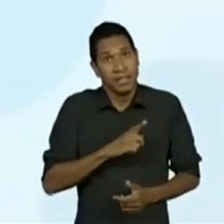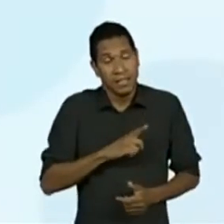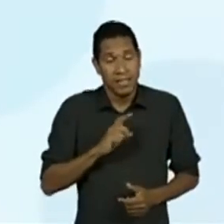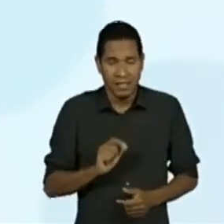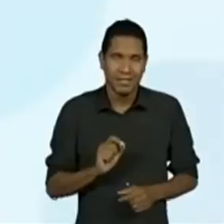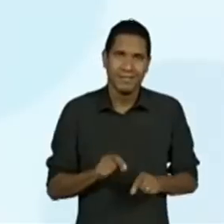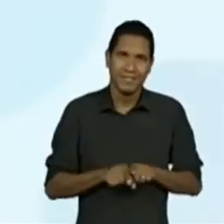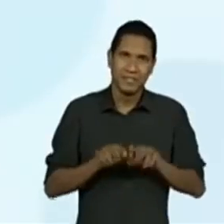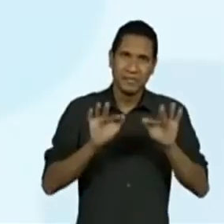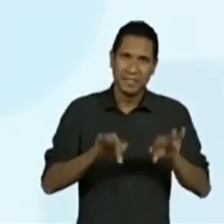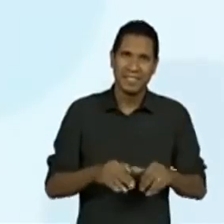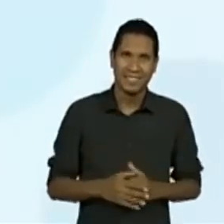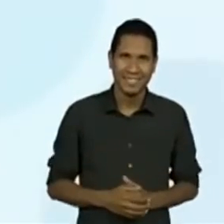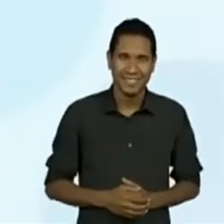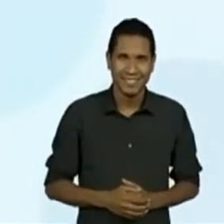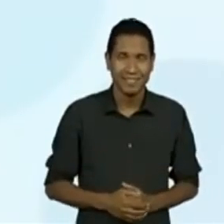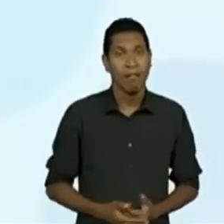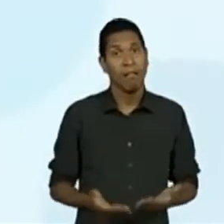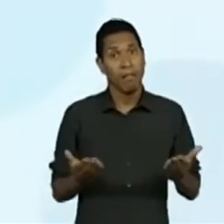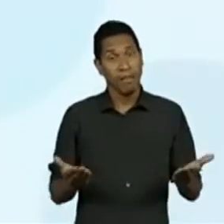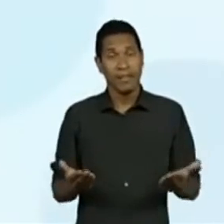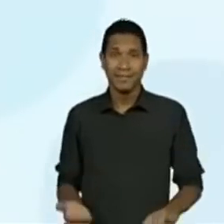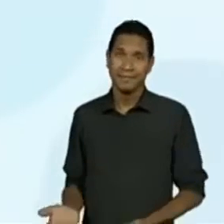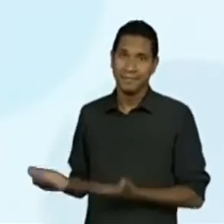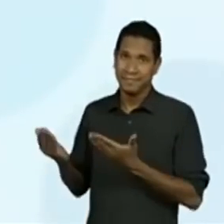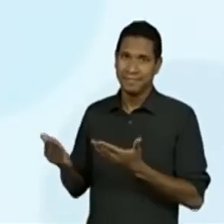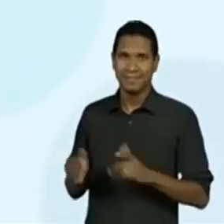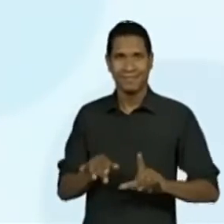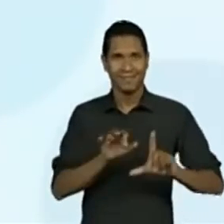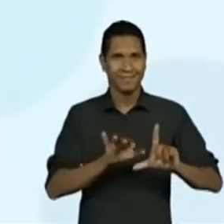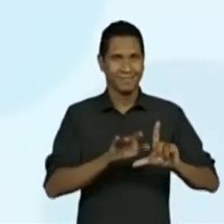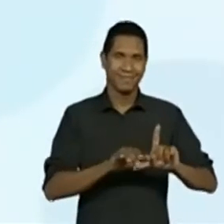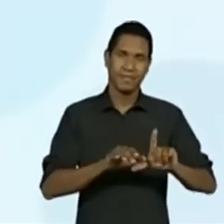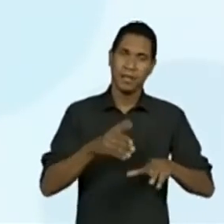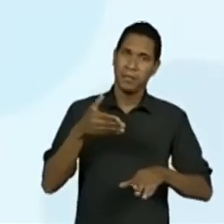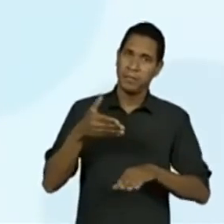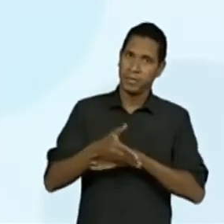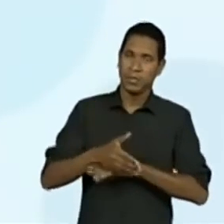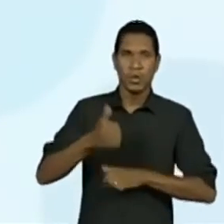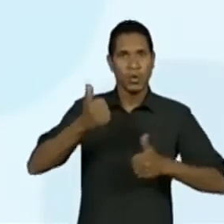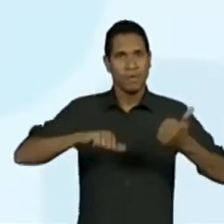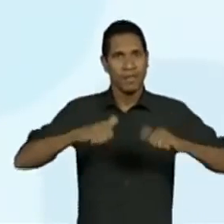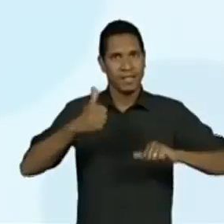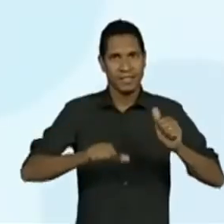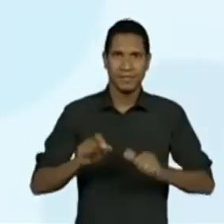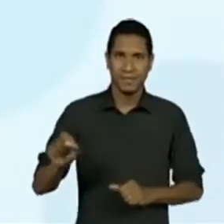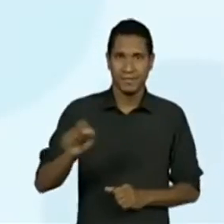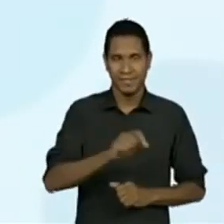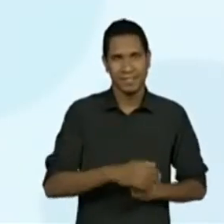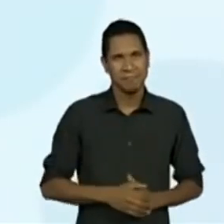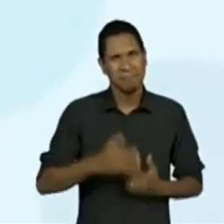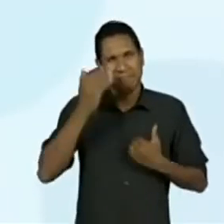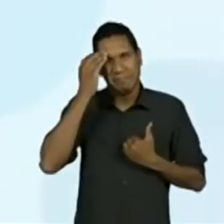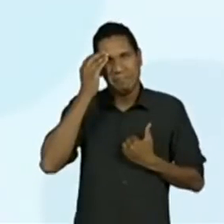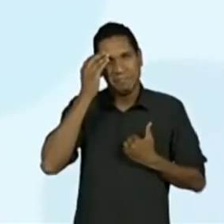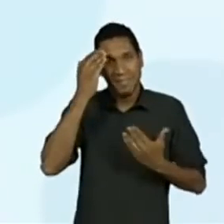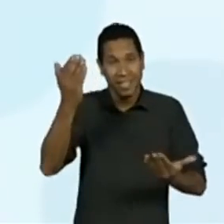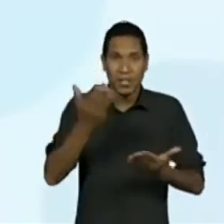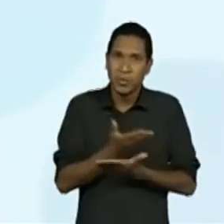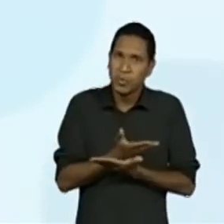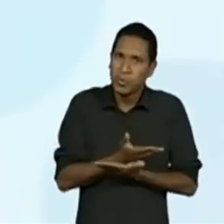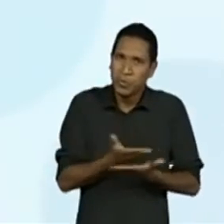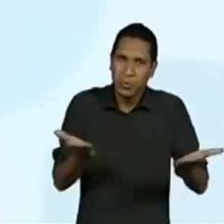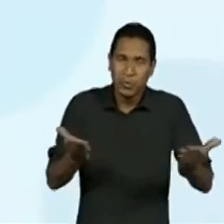põe no finalzinho. E tela de participação de vocês. Muito obrigada por